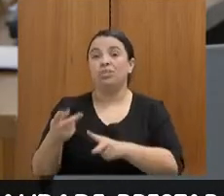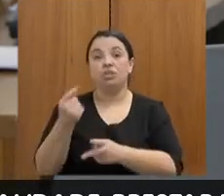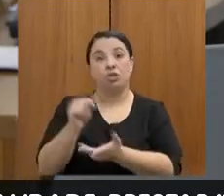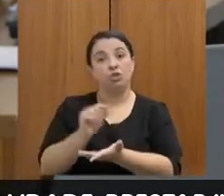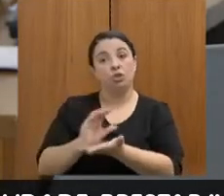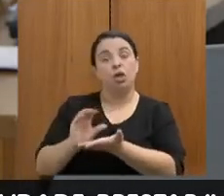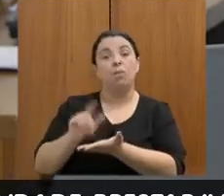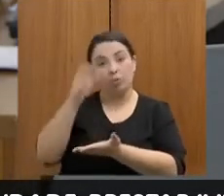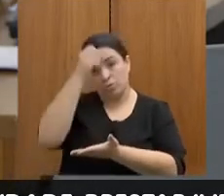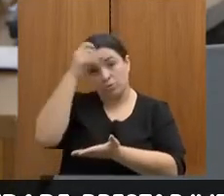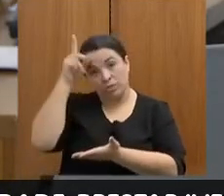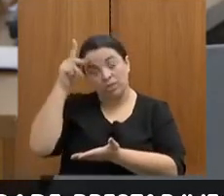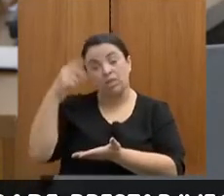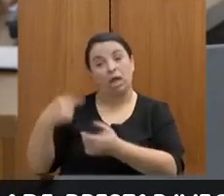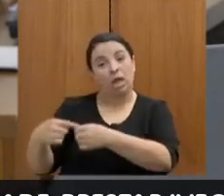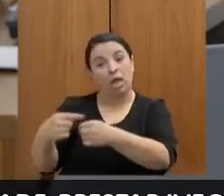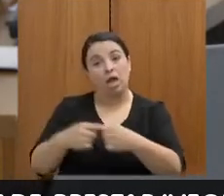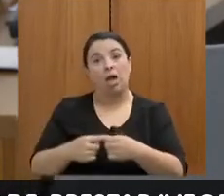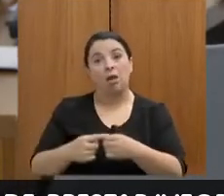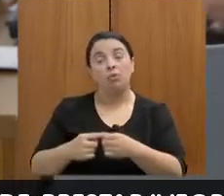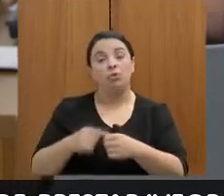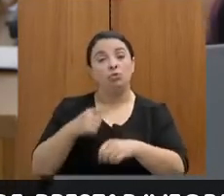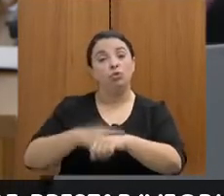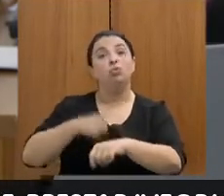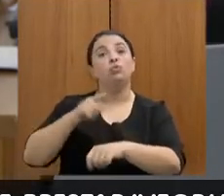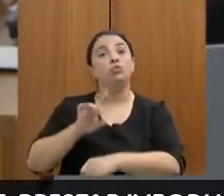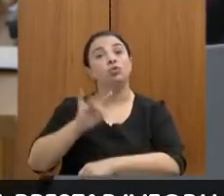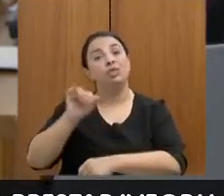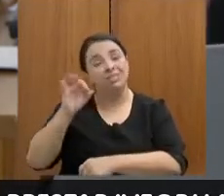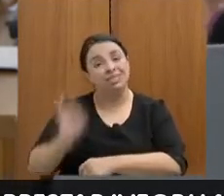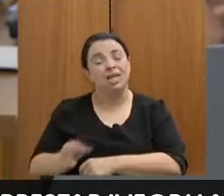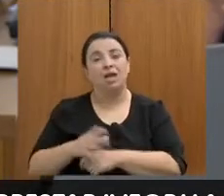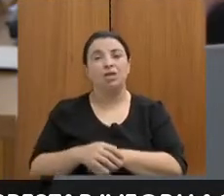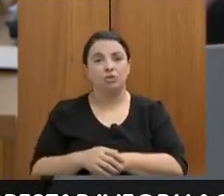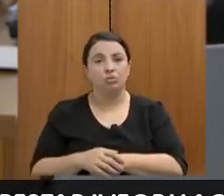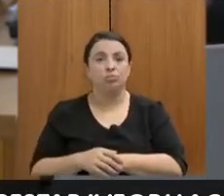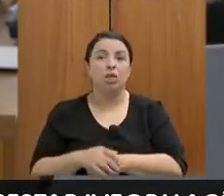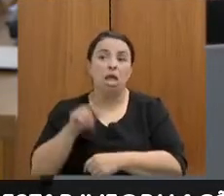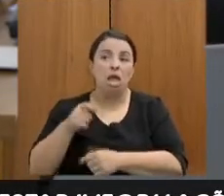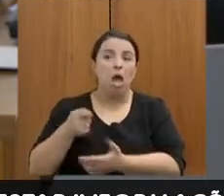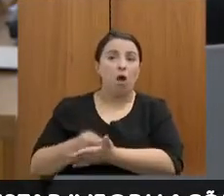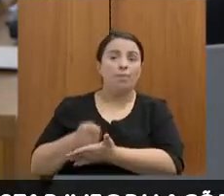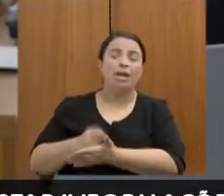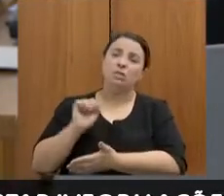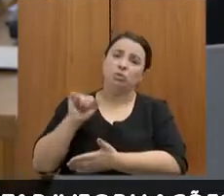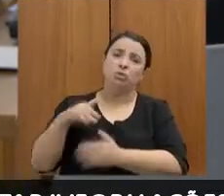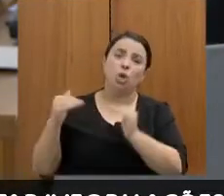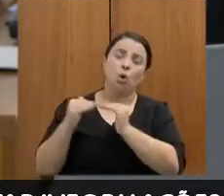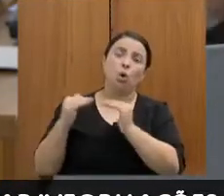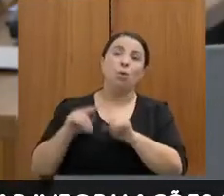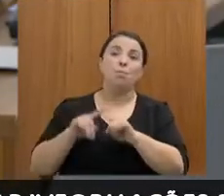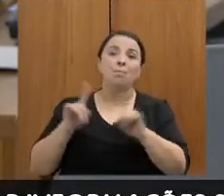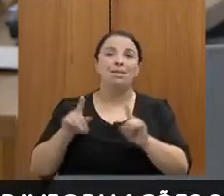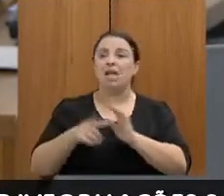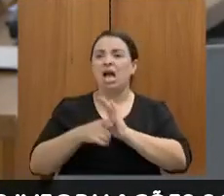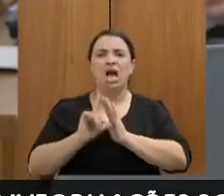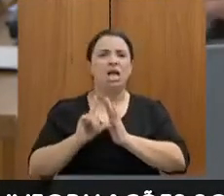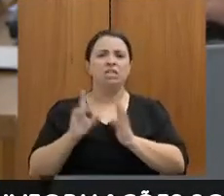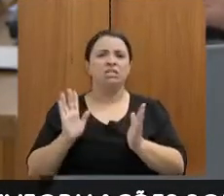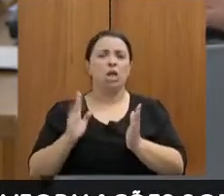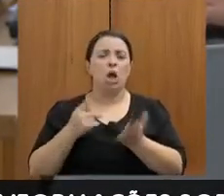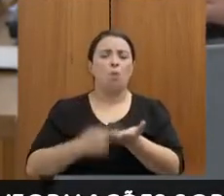os que eram responsabilidade desse governo, e aí não fez mais que a obrigação, concordo, mas, infelizmente, antes a obrigação não era cumprida.